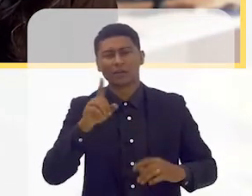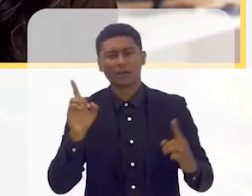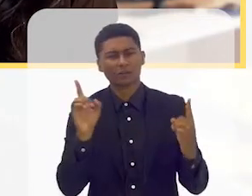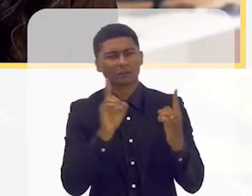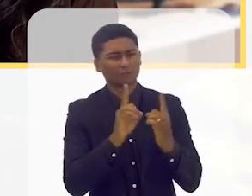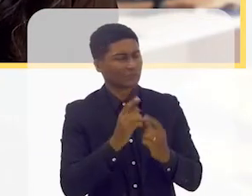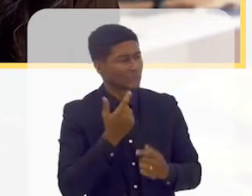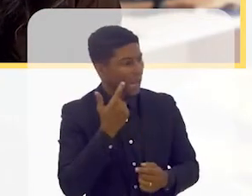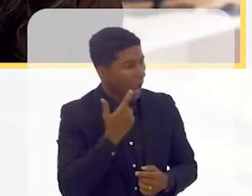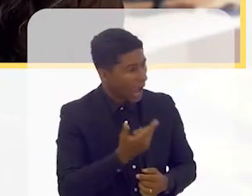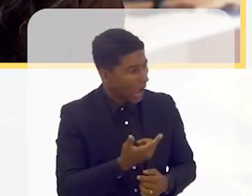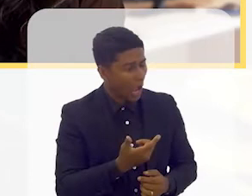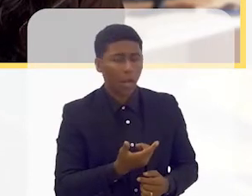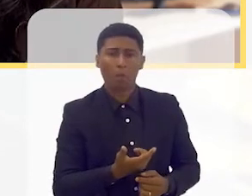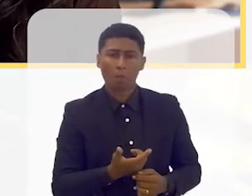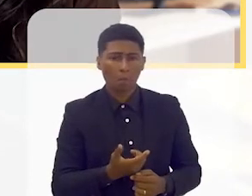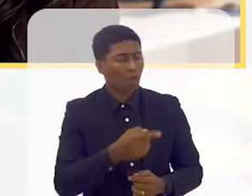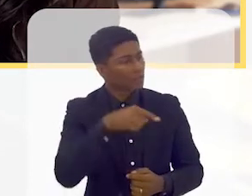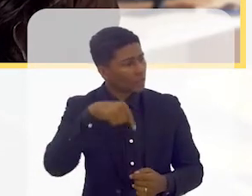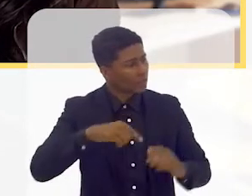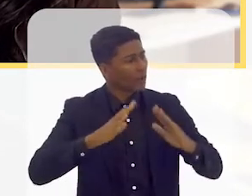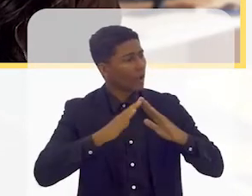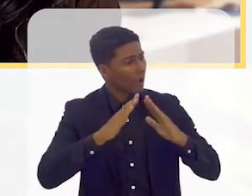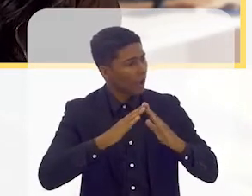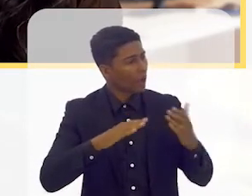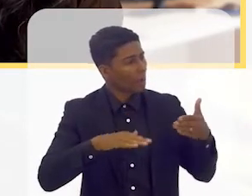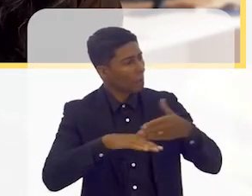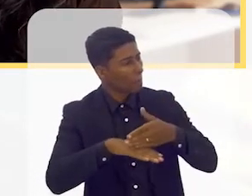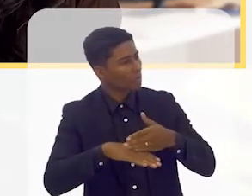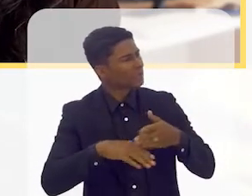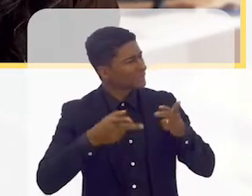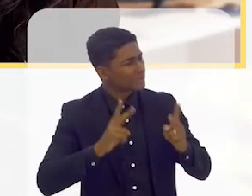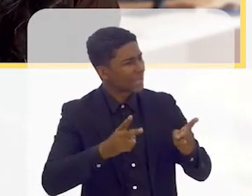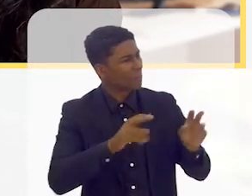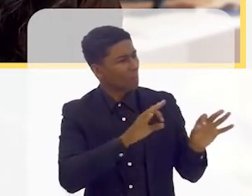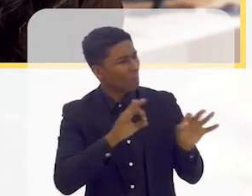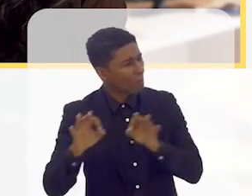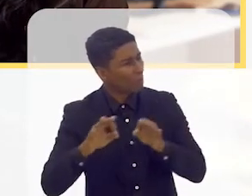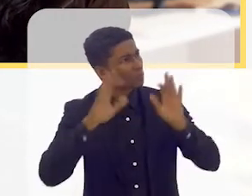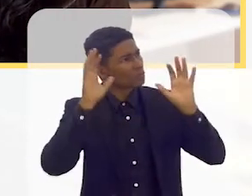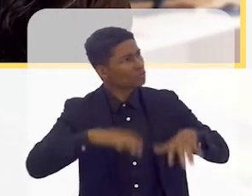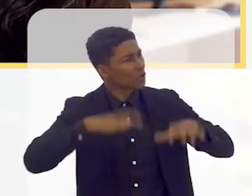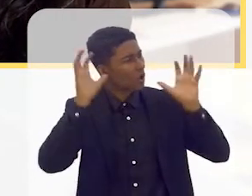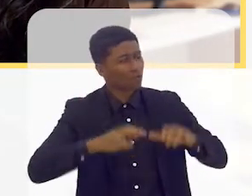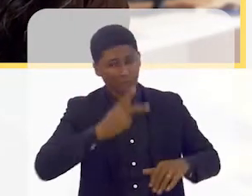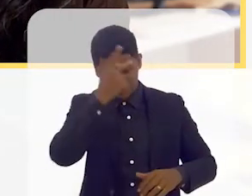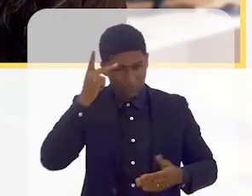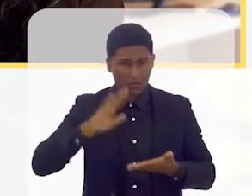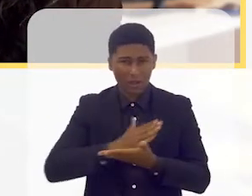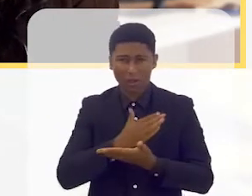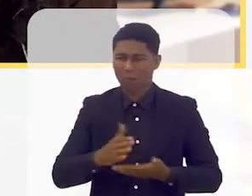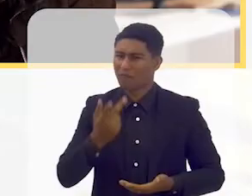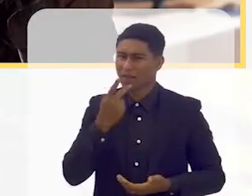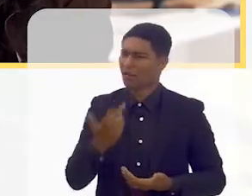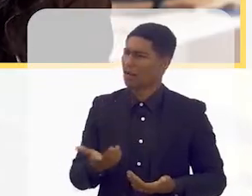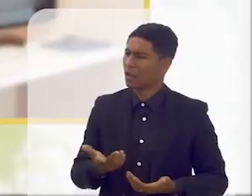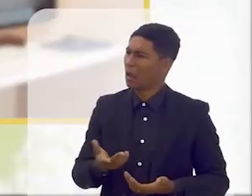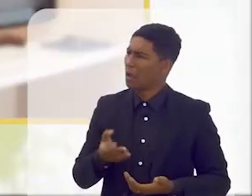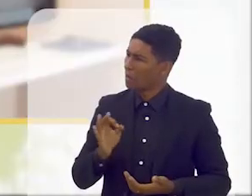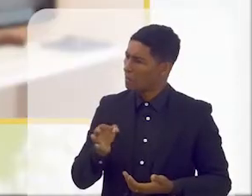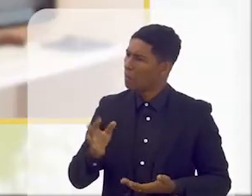pessoa e fala assim, poxa, sempre que você vem aqui em casa, chove. Tem pessoas que vão falar assim, pois é, que